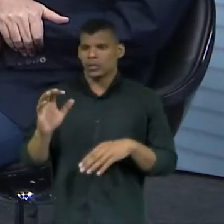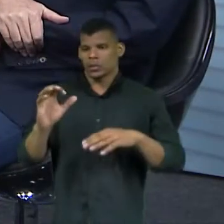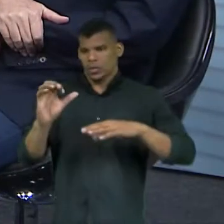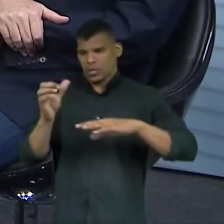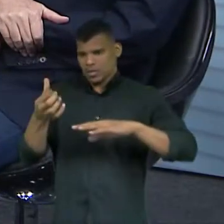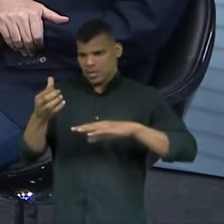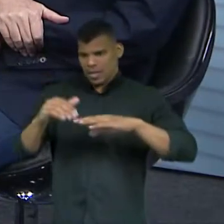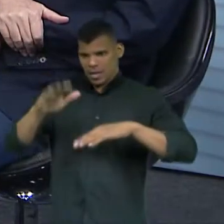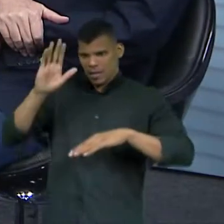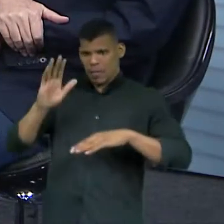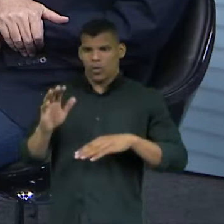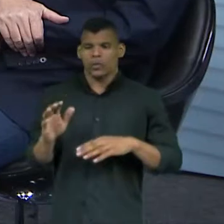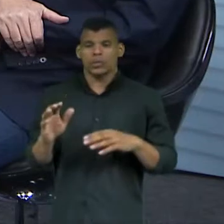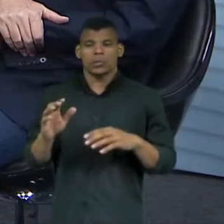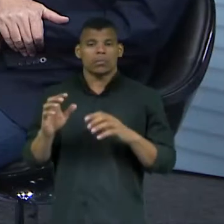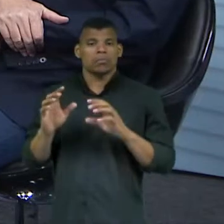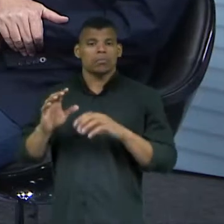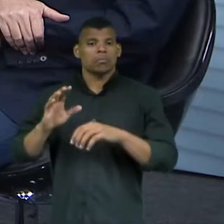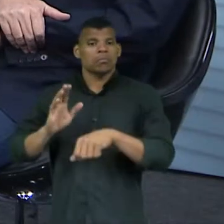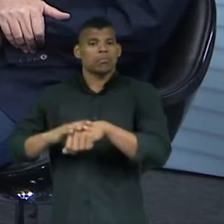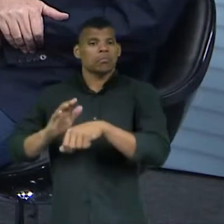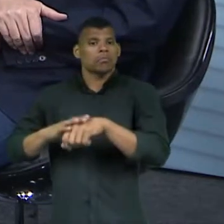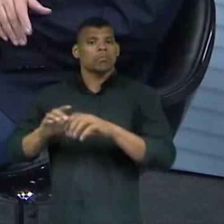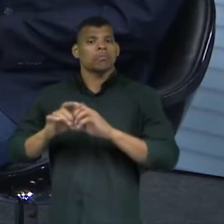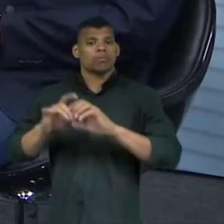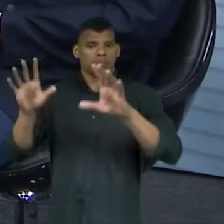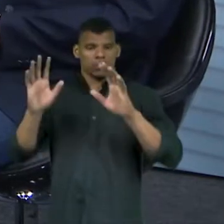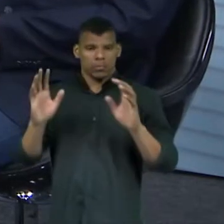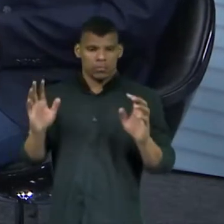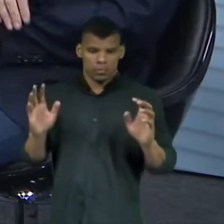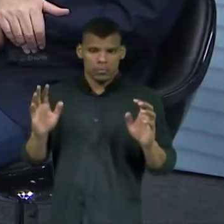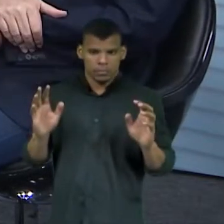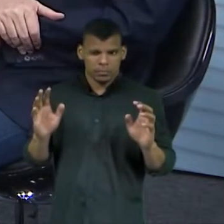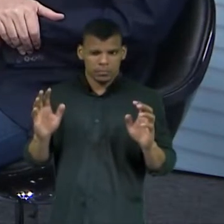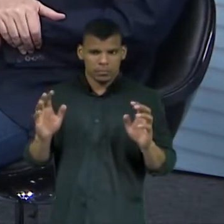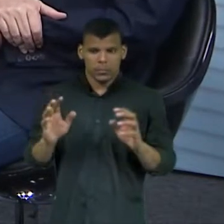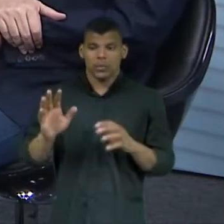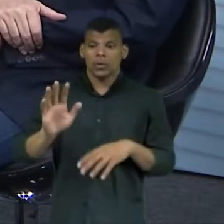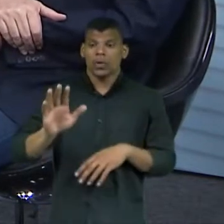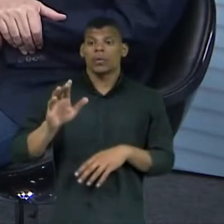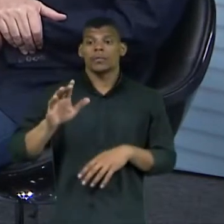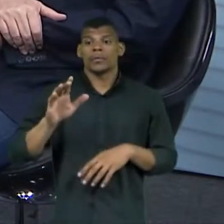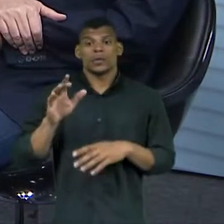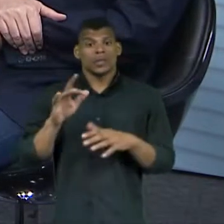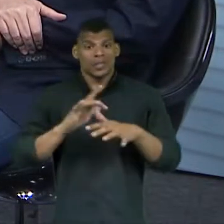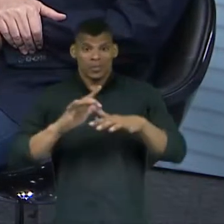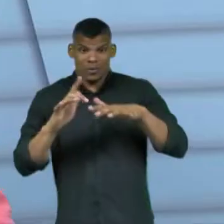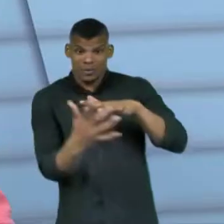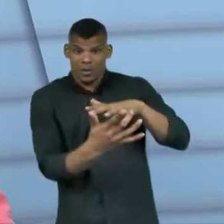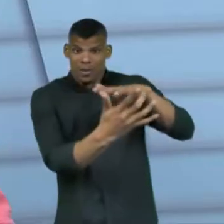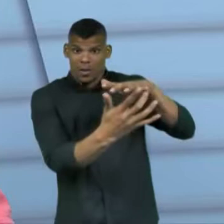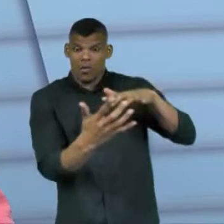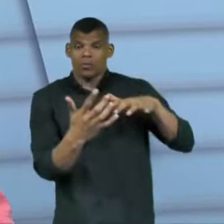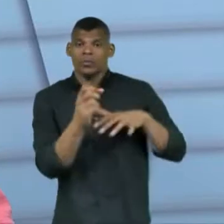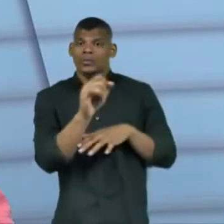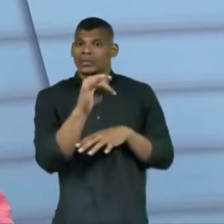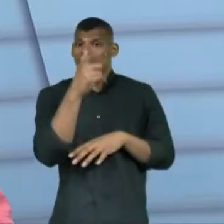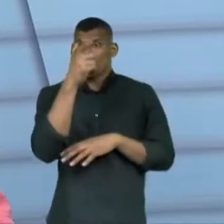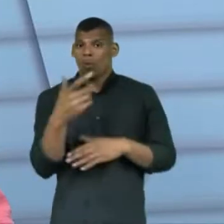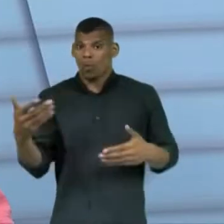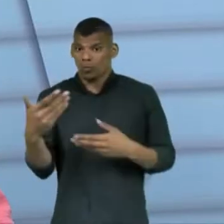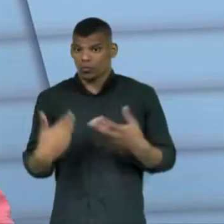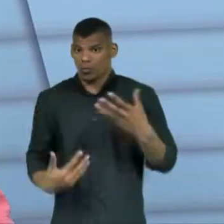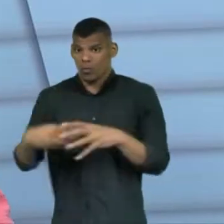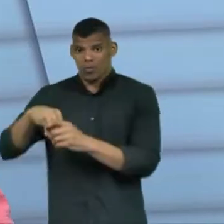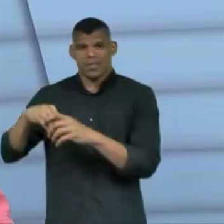A rede social, ela é uma extensão do estabelecimento físico. Interessante isso aí. A senhora está a dizer. Então, eu estou hoje em dia, nós